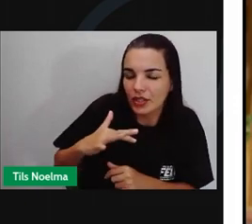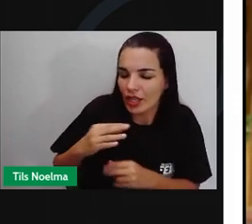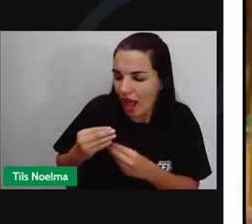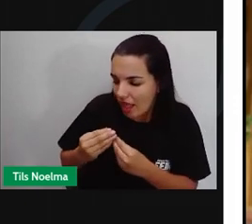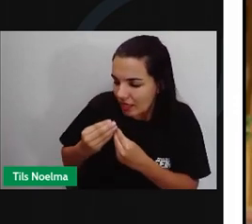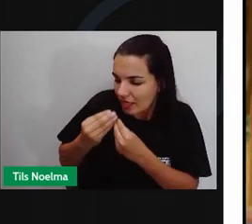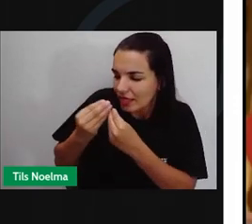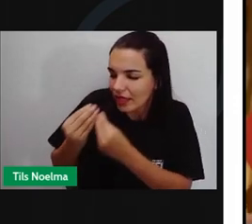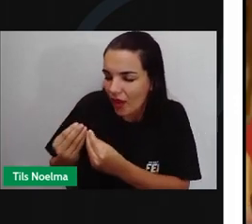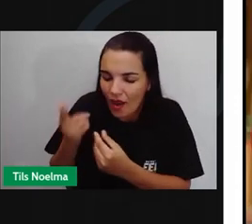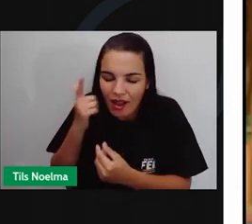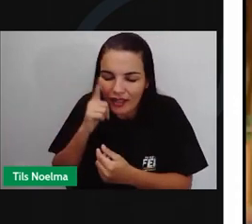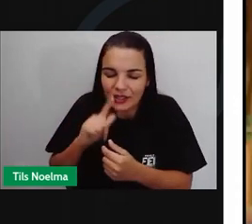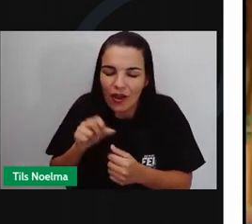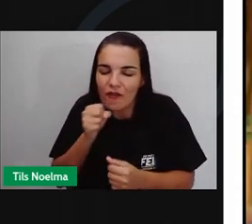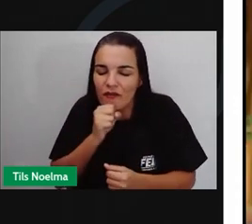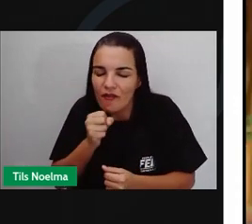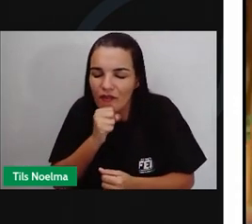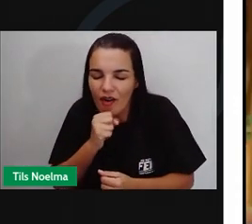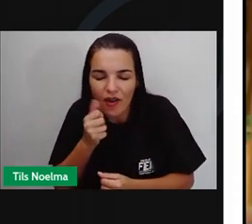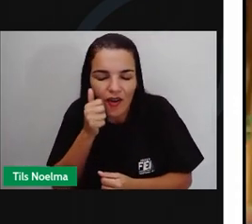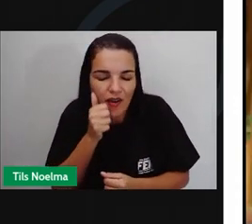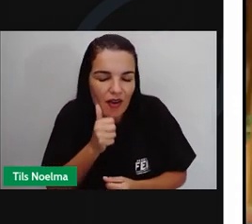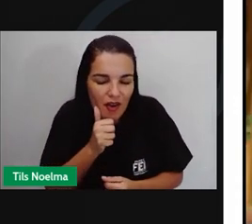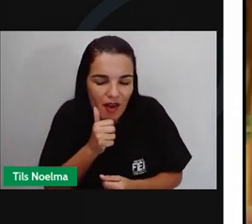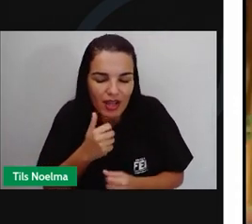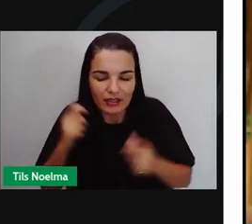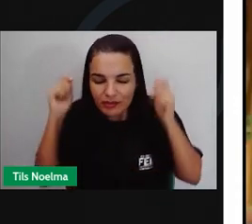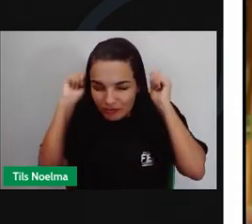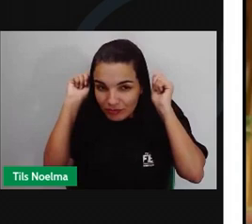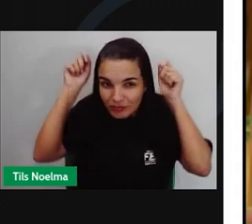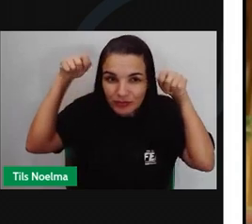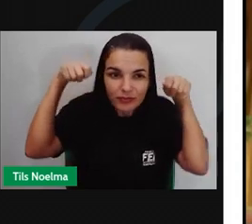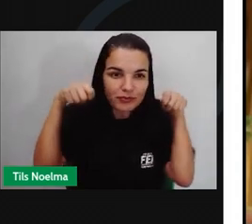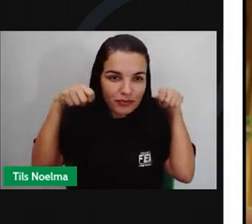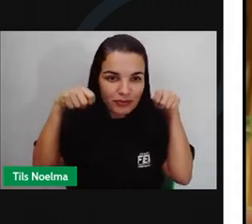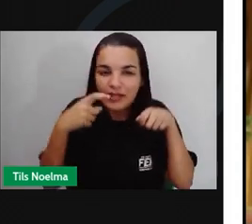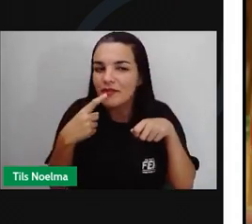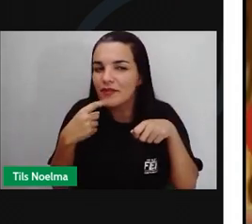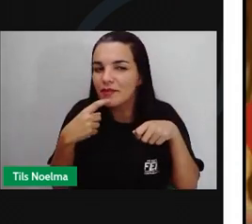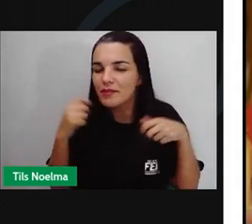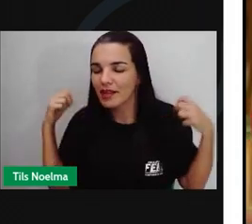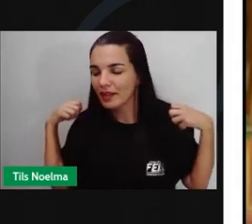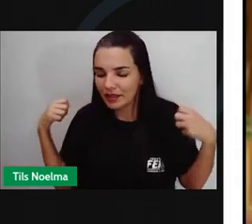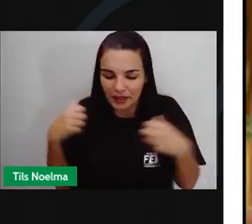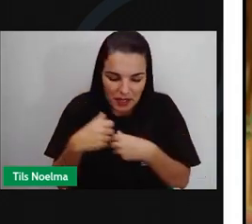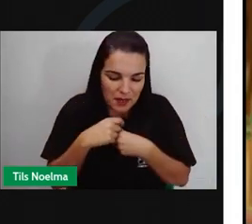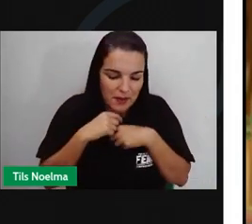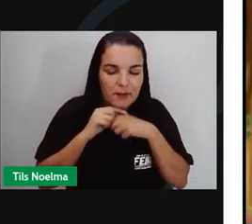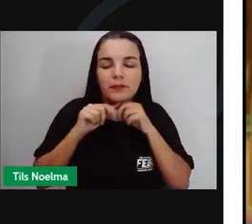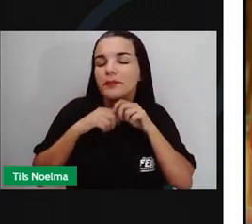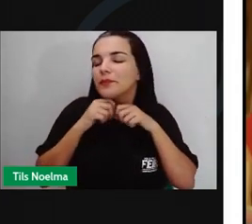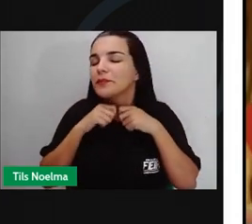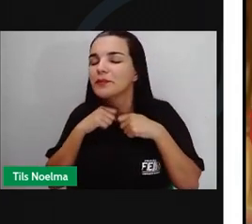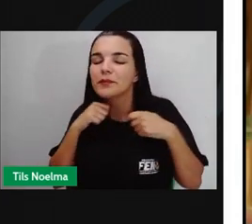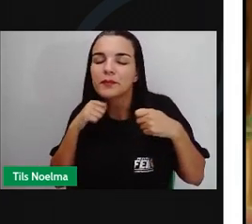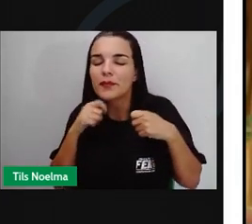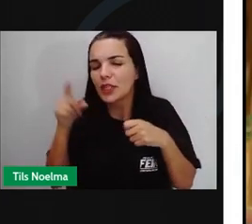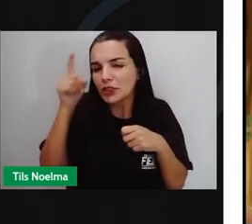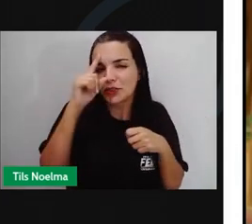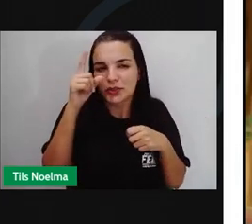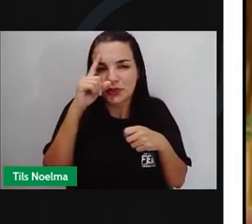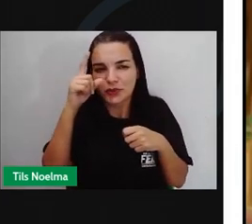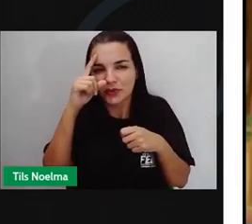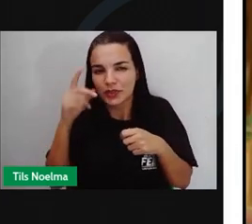E ela todos os dias gostava de usar a sua capa E por isso as pessoas chamavam ela